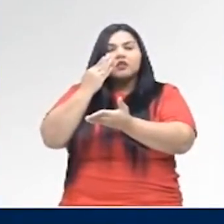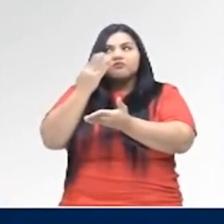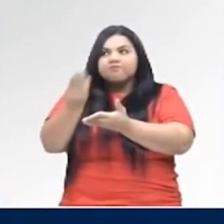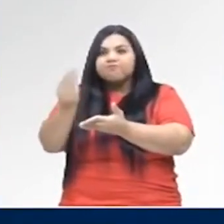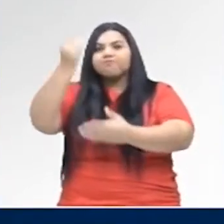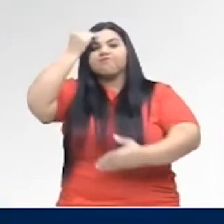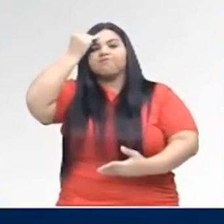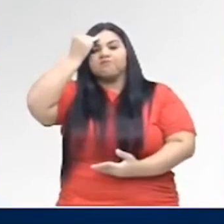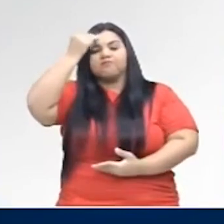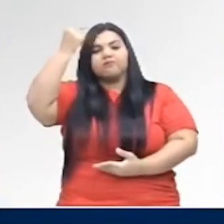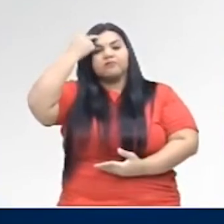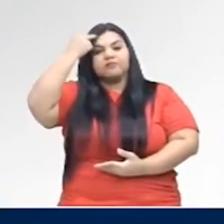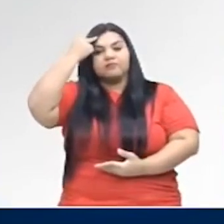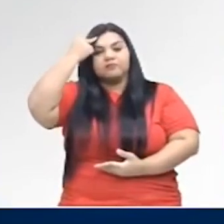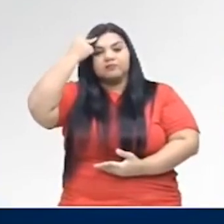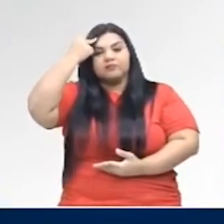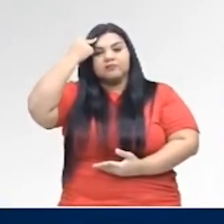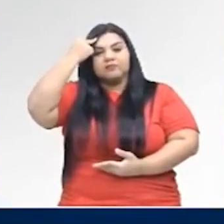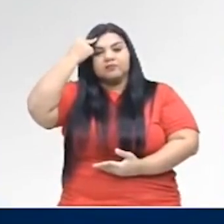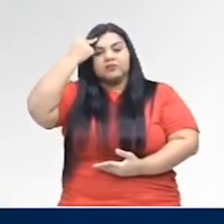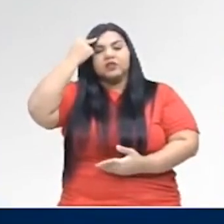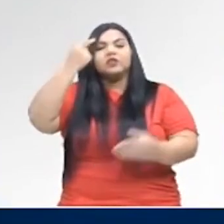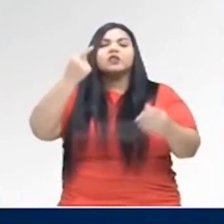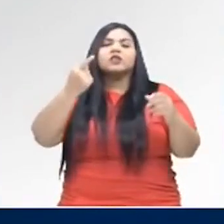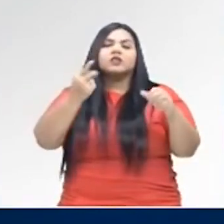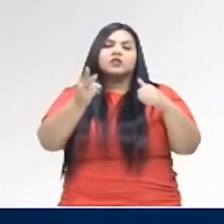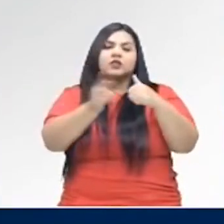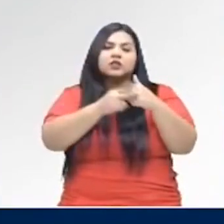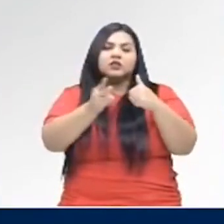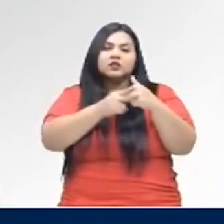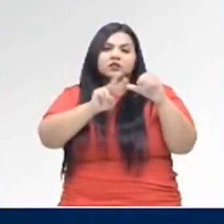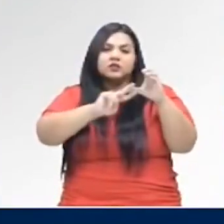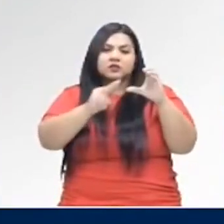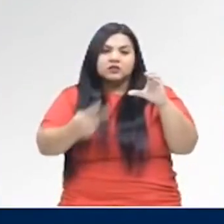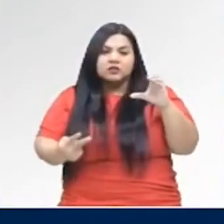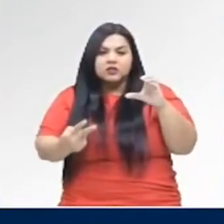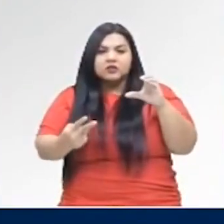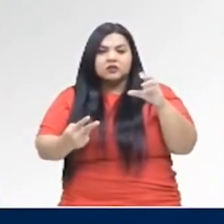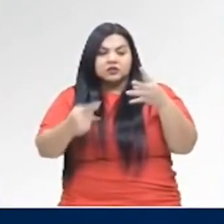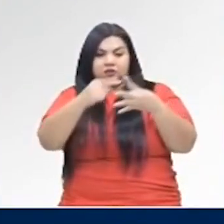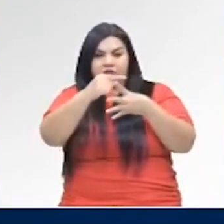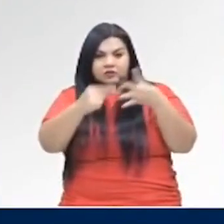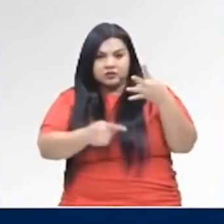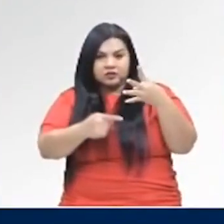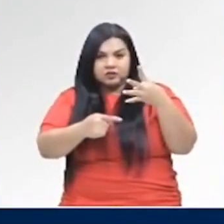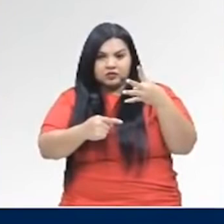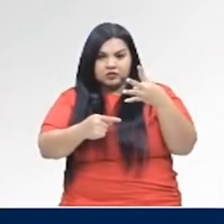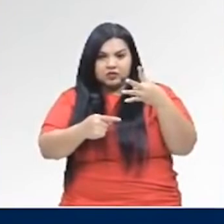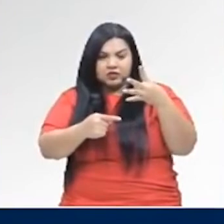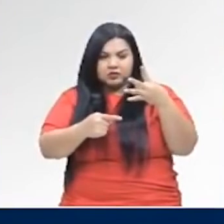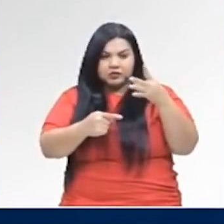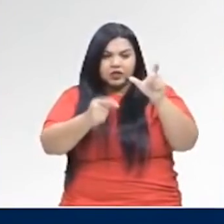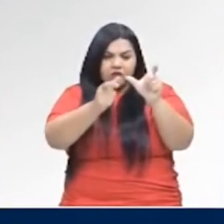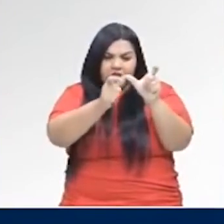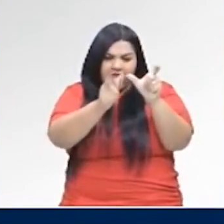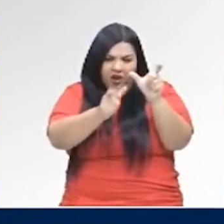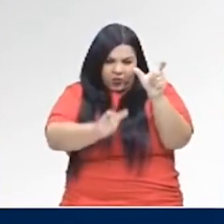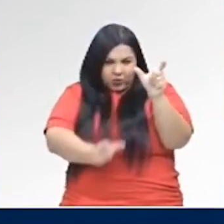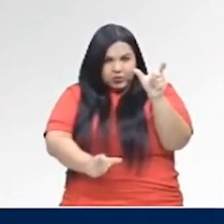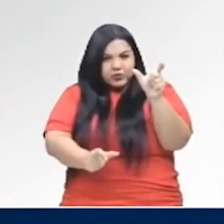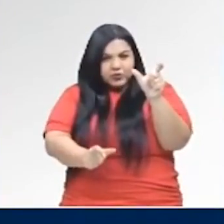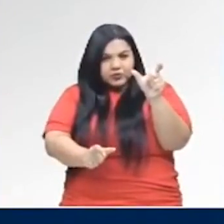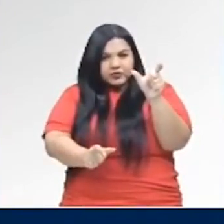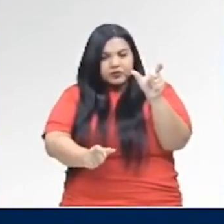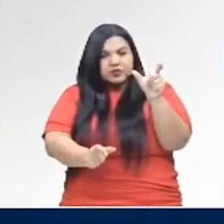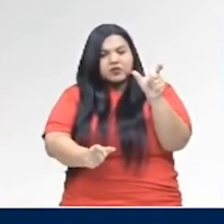mente. Pense aí. Os verbos, eles têm várias classificações. Uma das classificações dele é quanto à conjugação. Então,